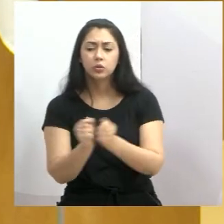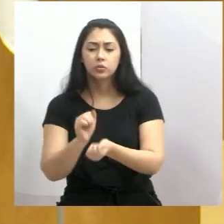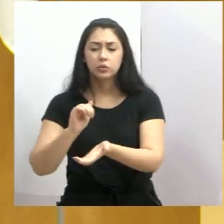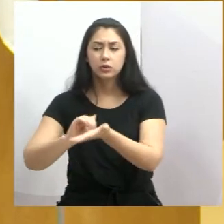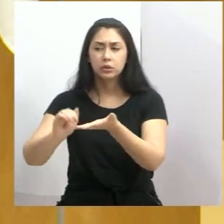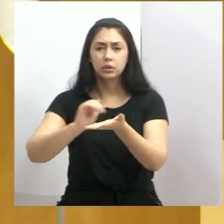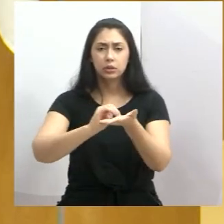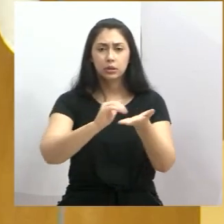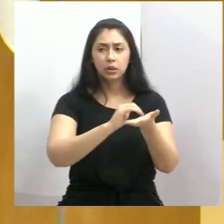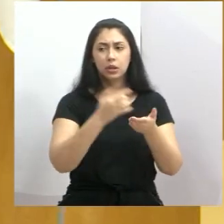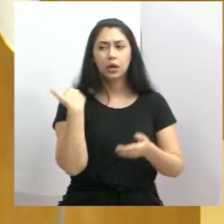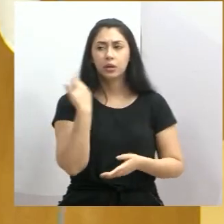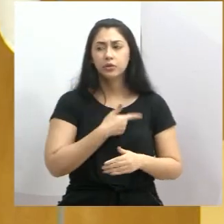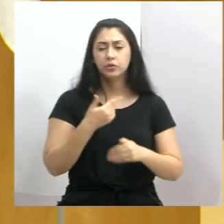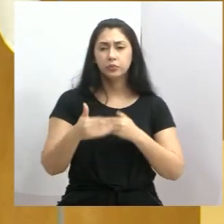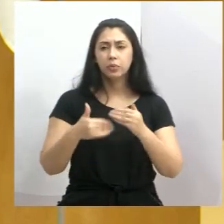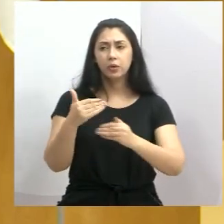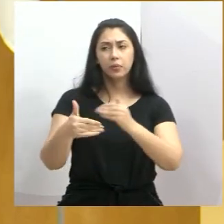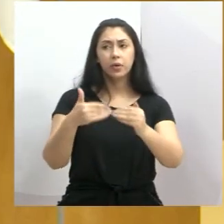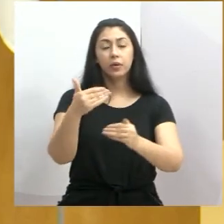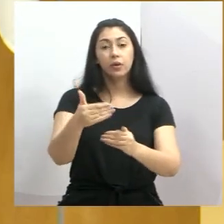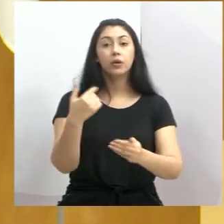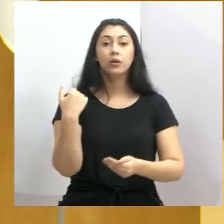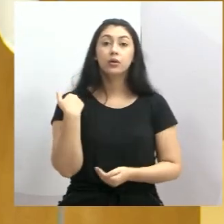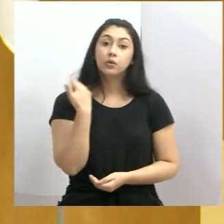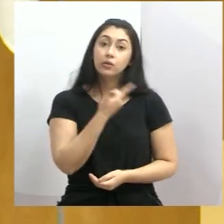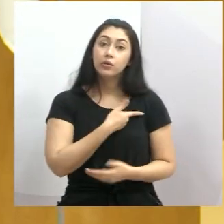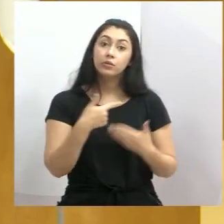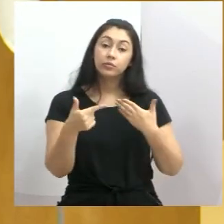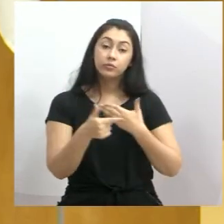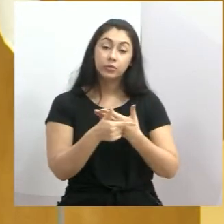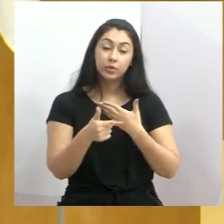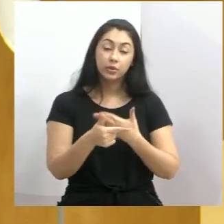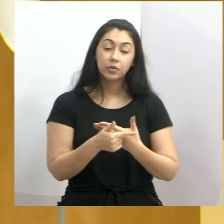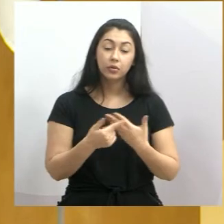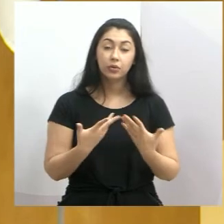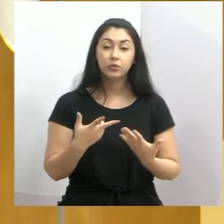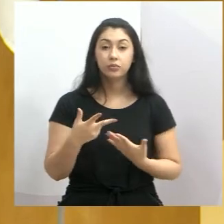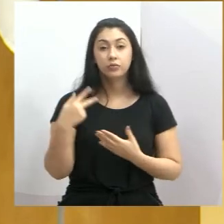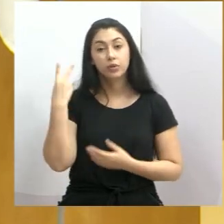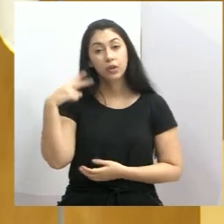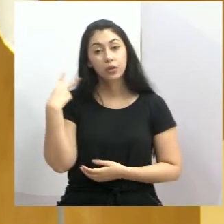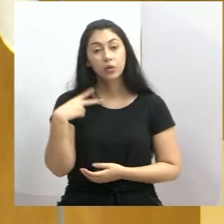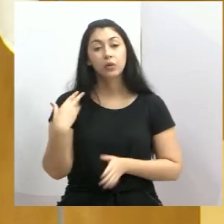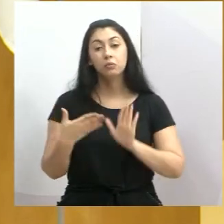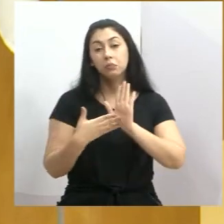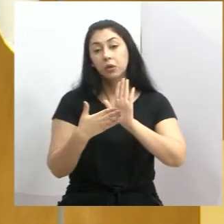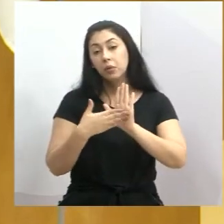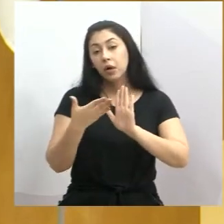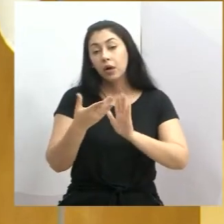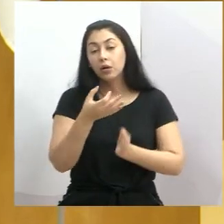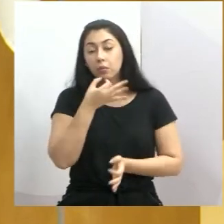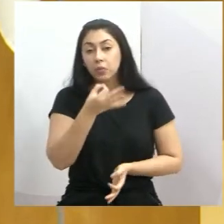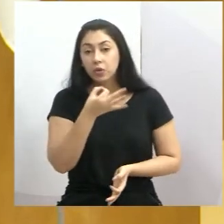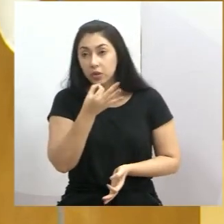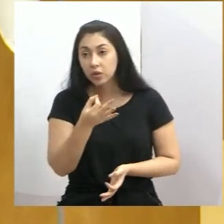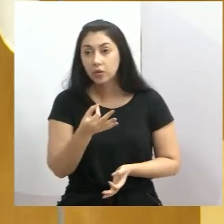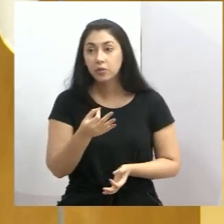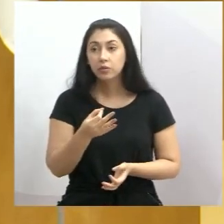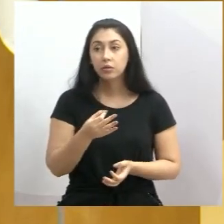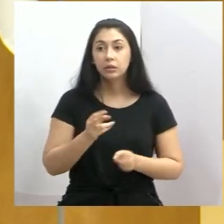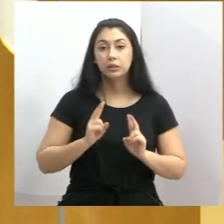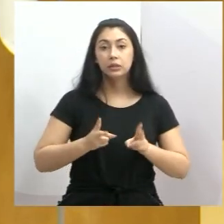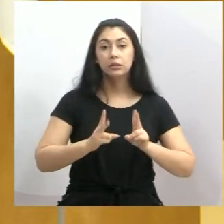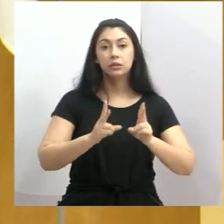para ver o que a gente avança. E nós enquanto vereadores aqui dando as sugestões, as propostas para que melhore cada vez